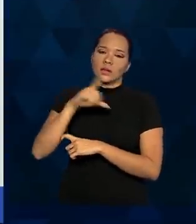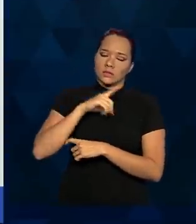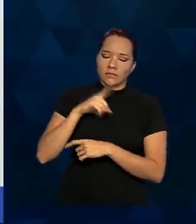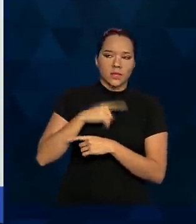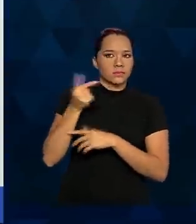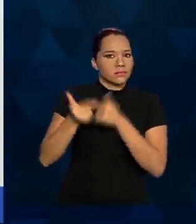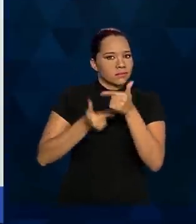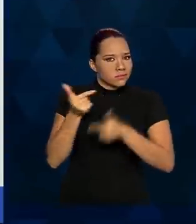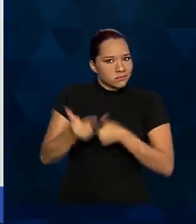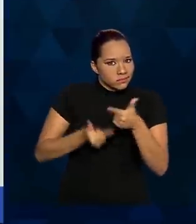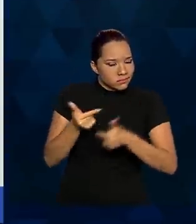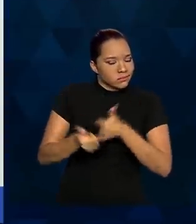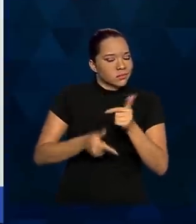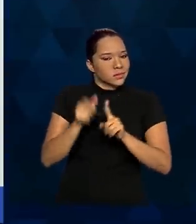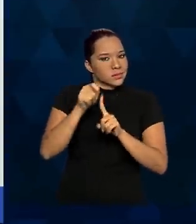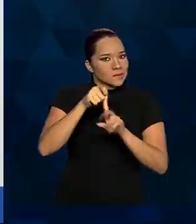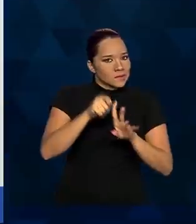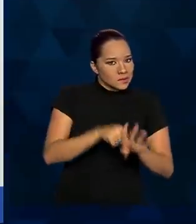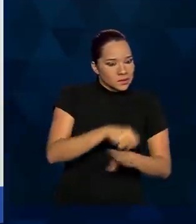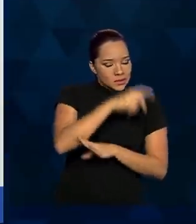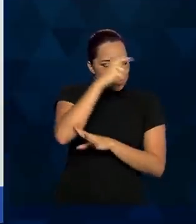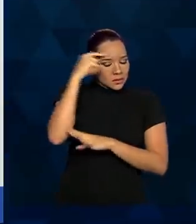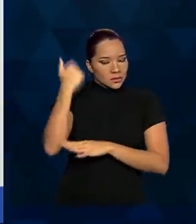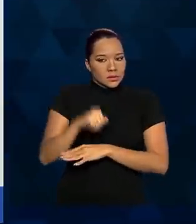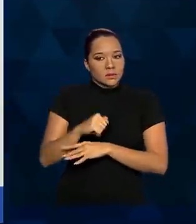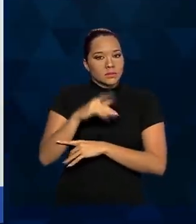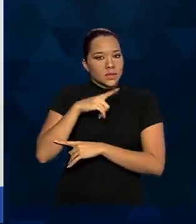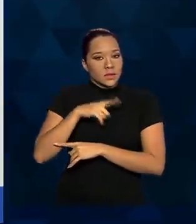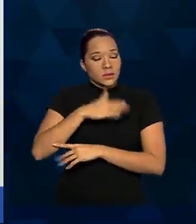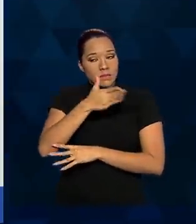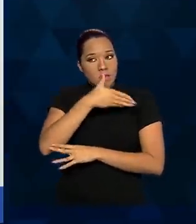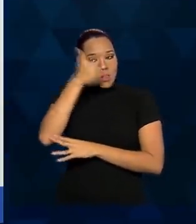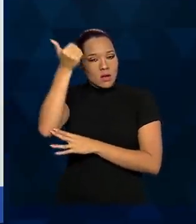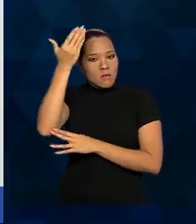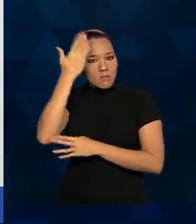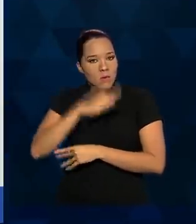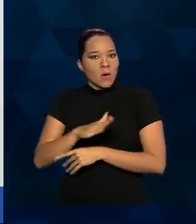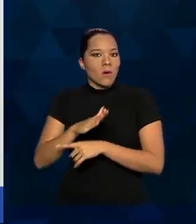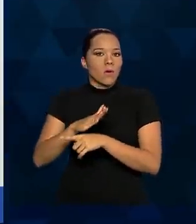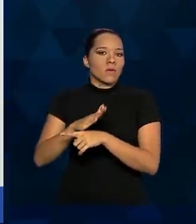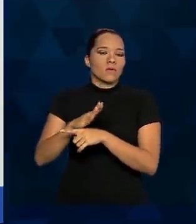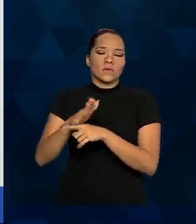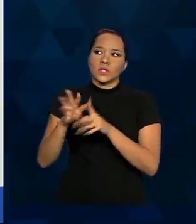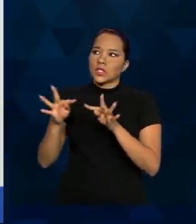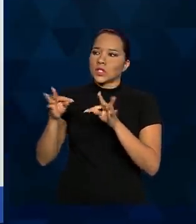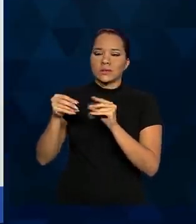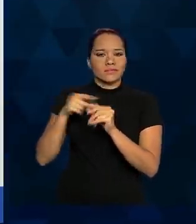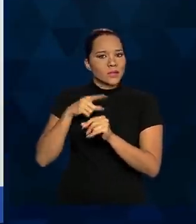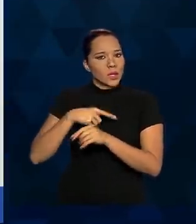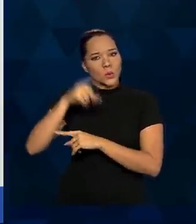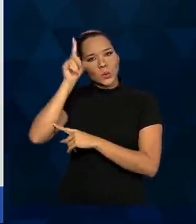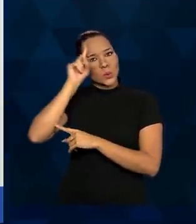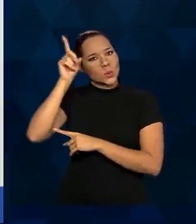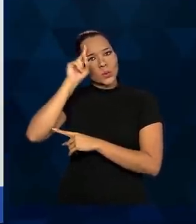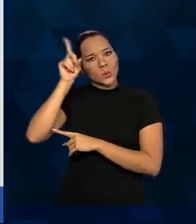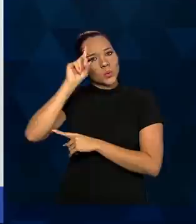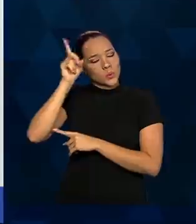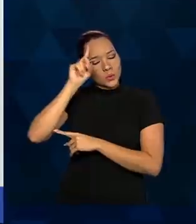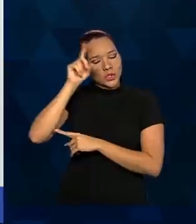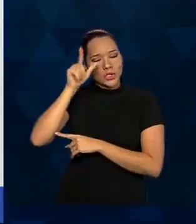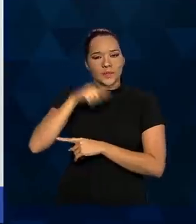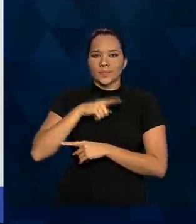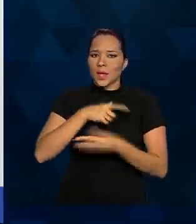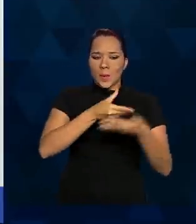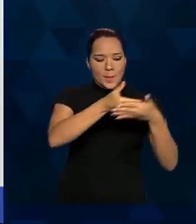trabalho nesses últimos meses, colhendo as melhores evidências disponíveis todos os dias. Todos os dias temos